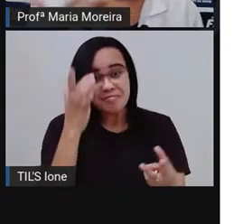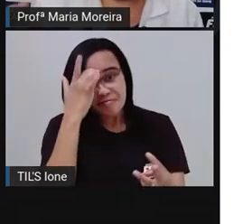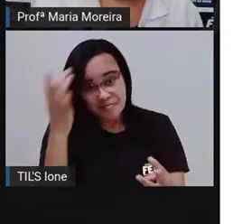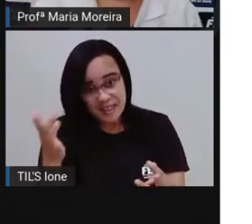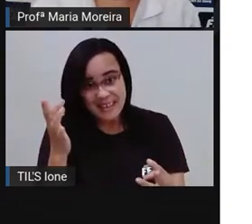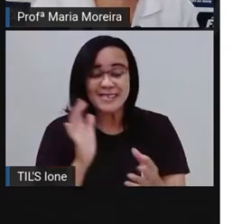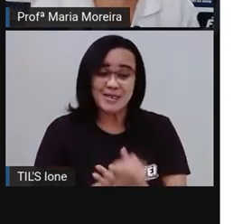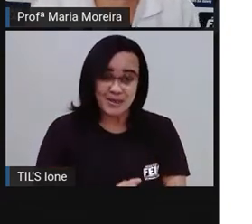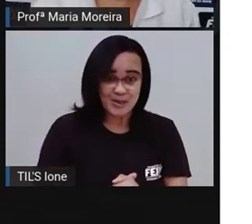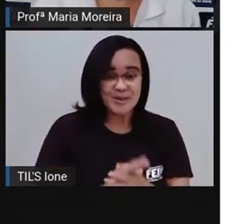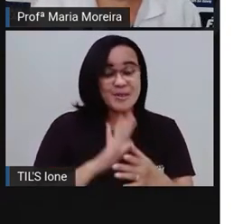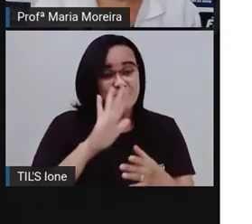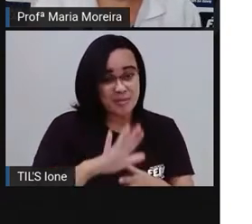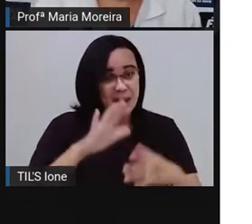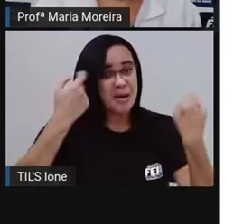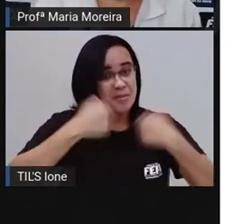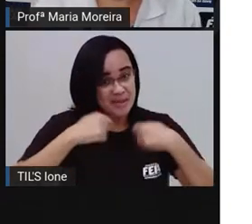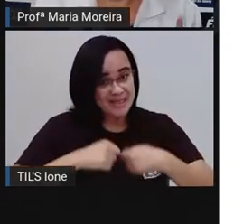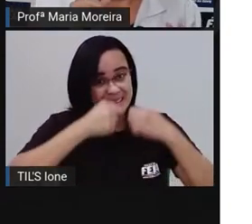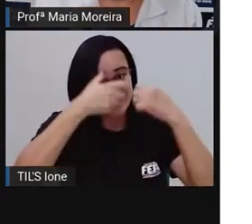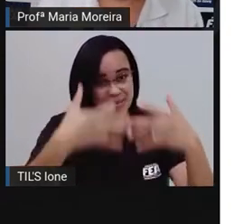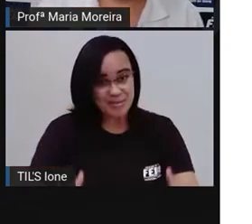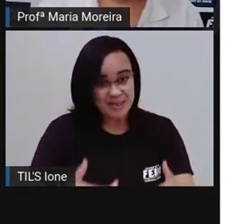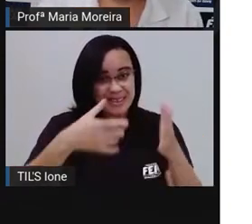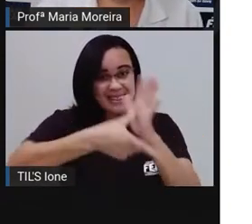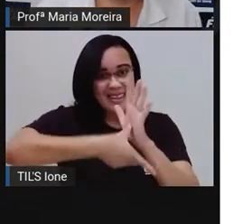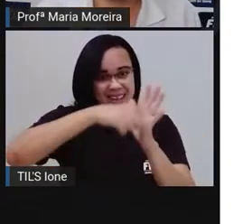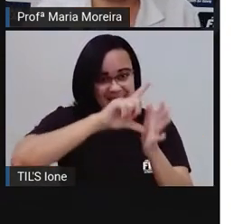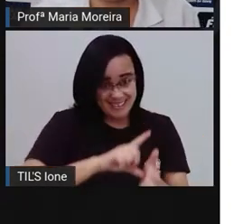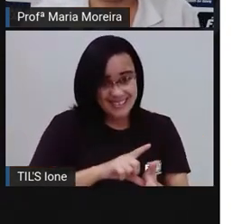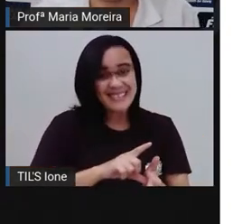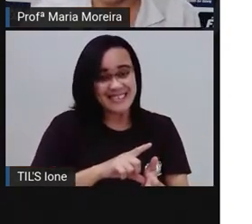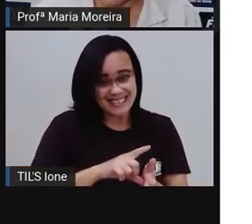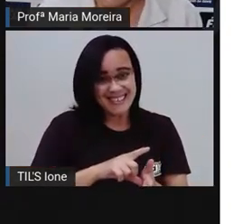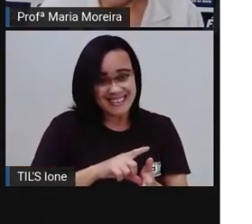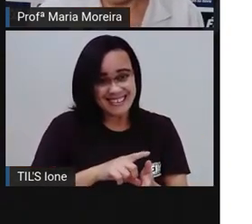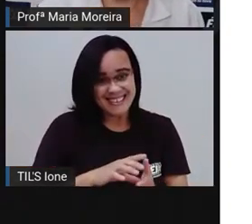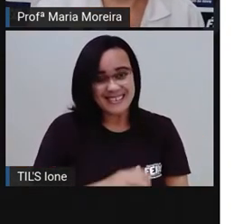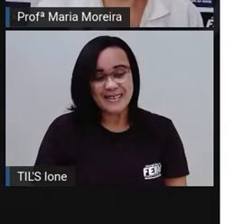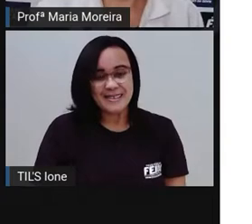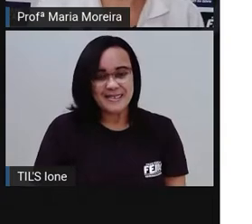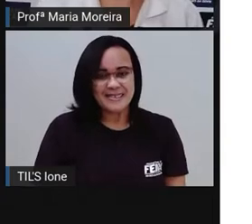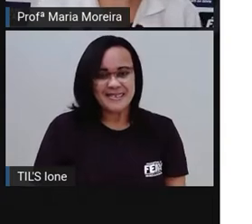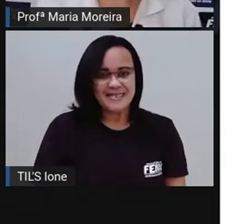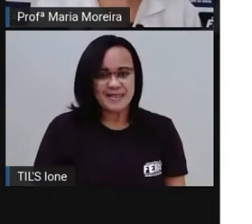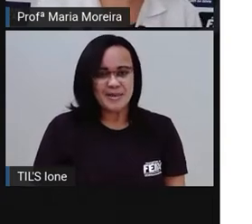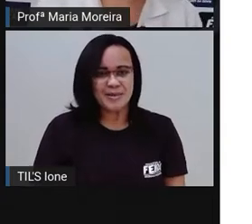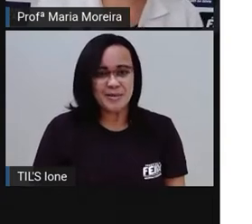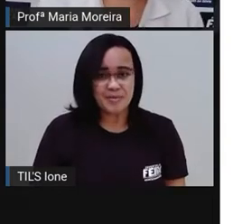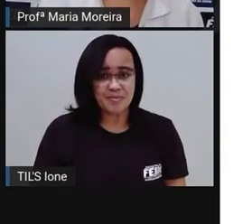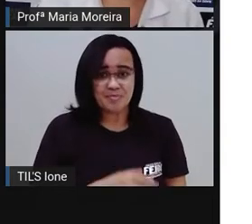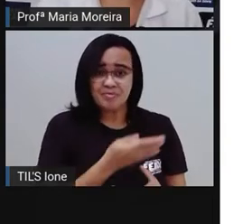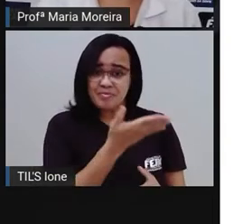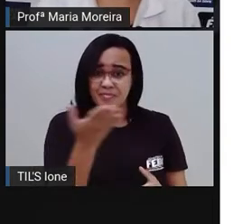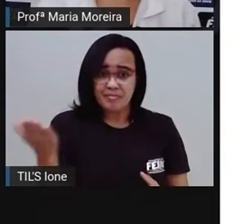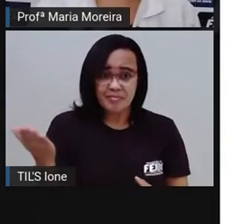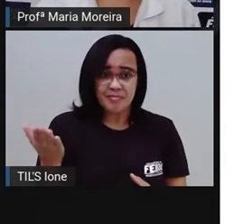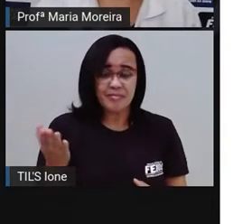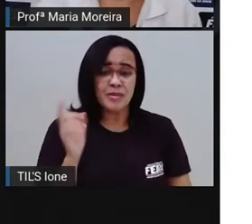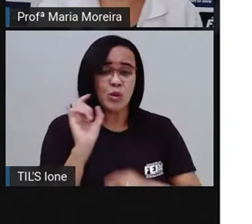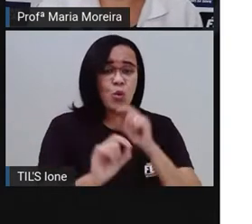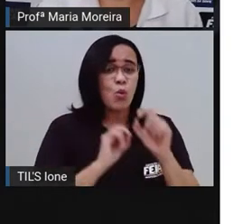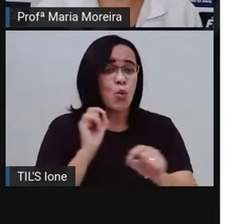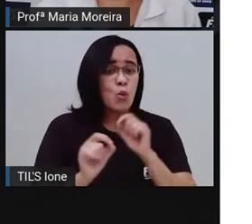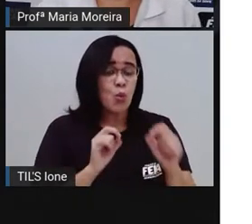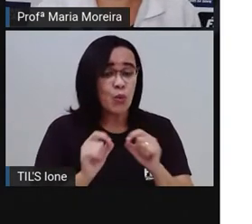obviamente, a Pro tinha que passar a explicação aqui para vocês. E a explicação da fofoqueira é a melhor. Bom, eles variam em